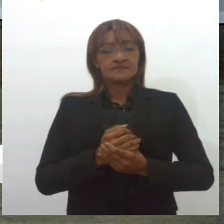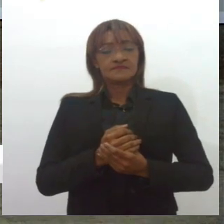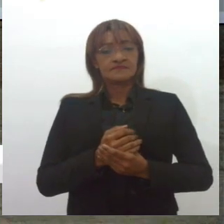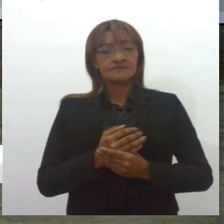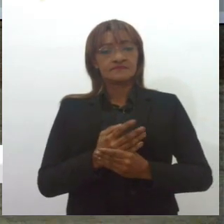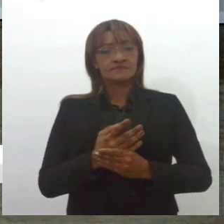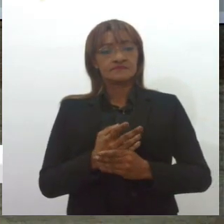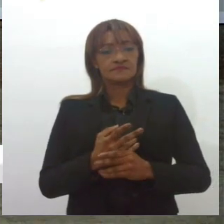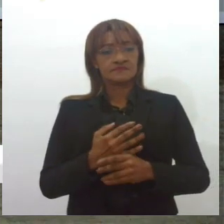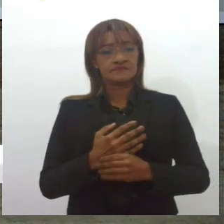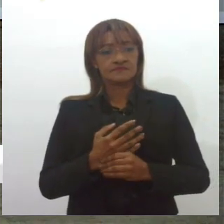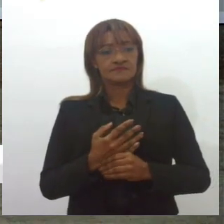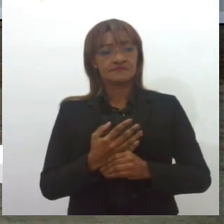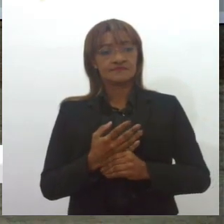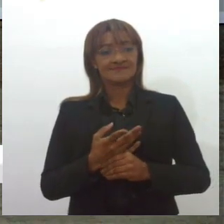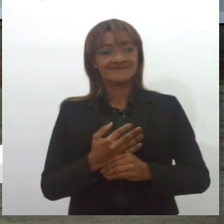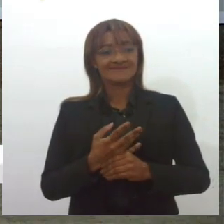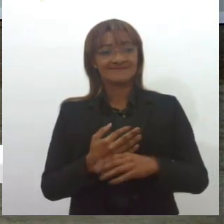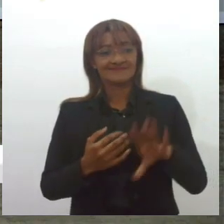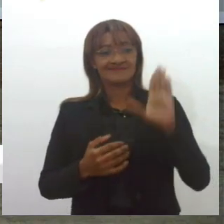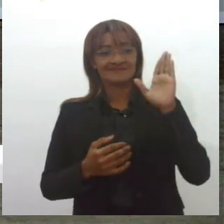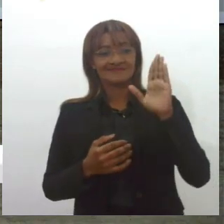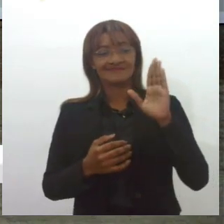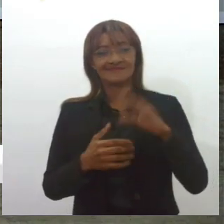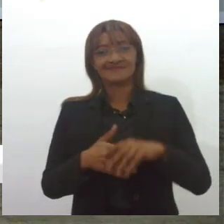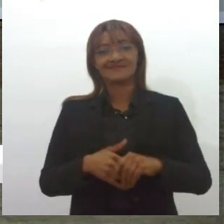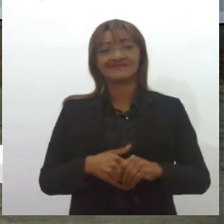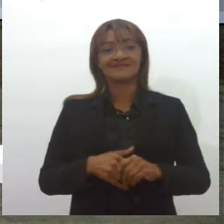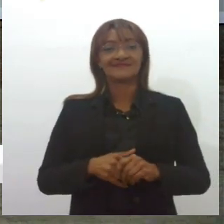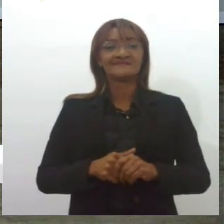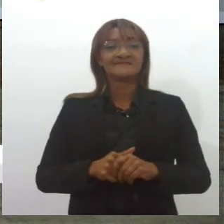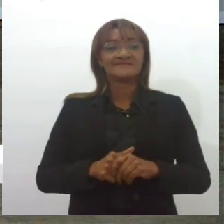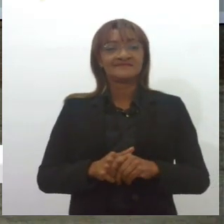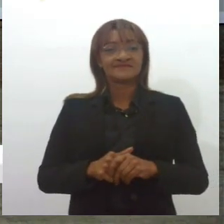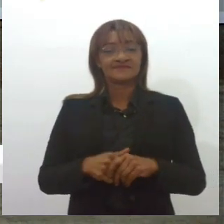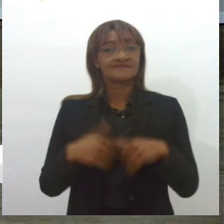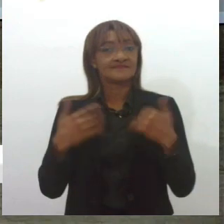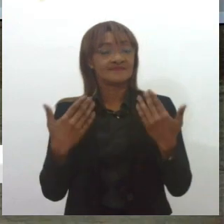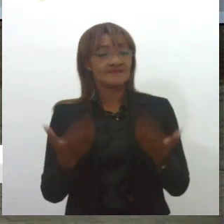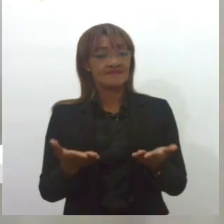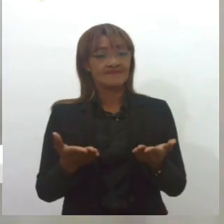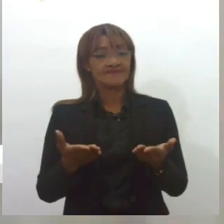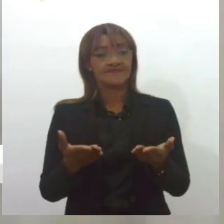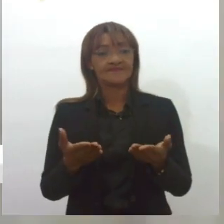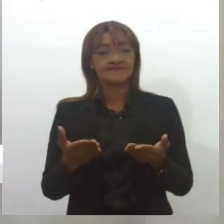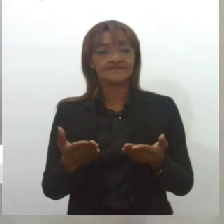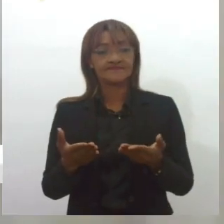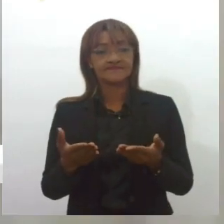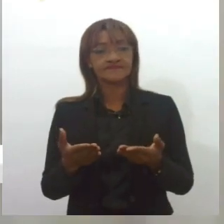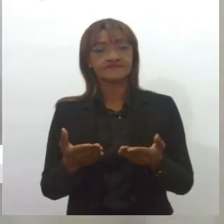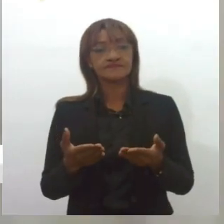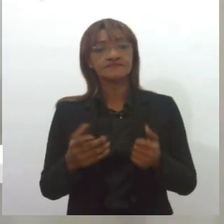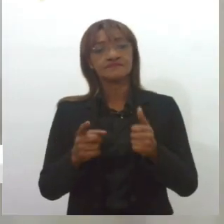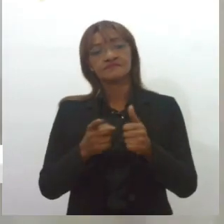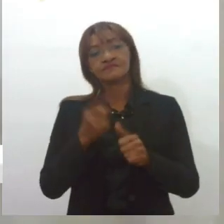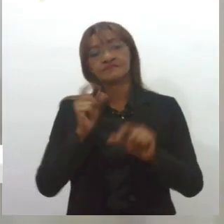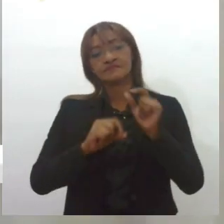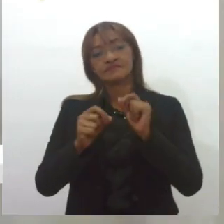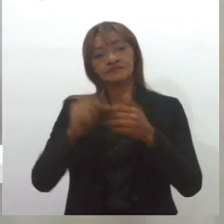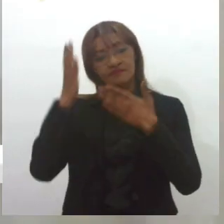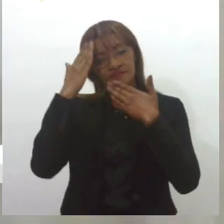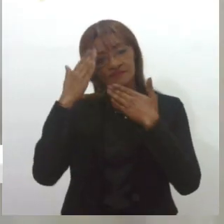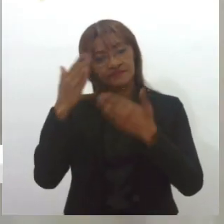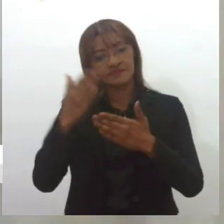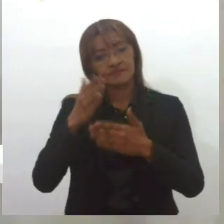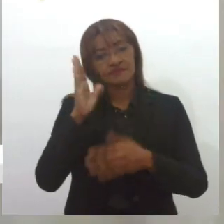Posso começar, Jeane? Quer mudar a Então, primeiro agradecer, grande satisfação de